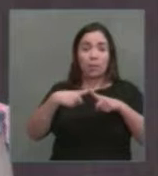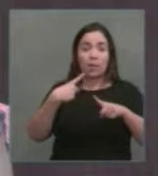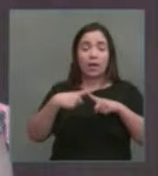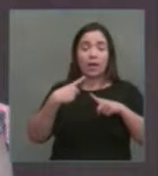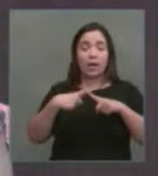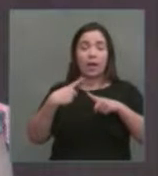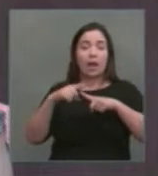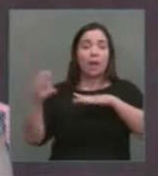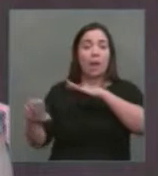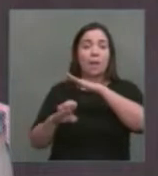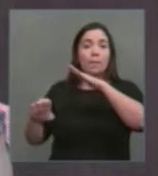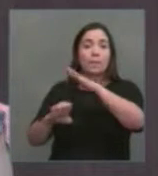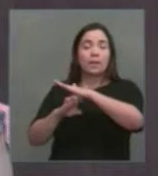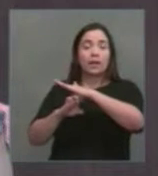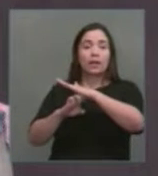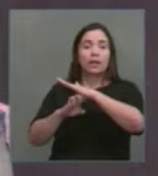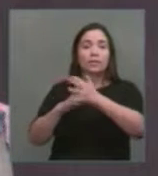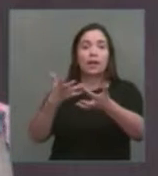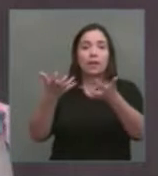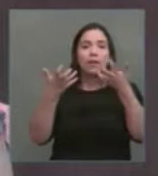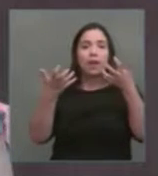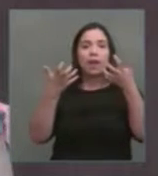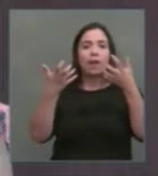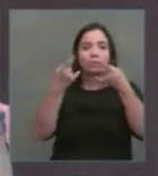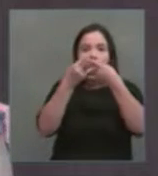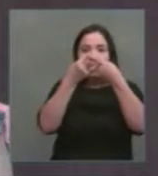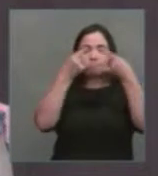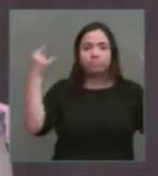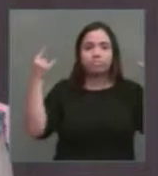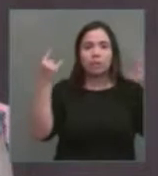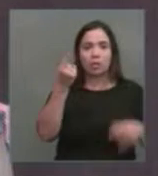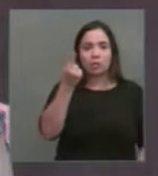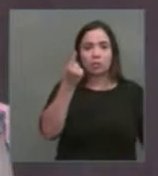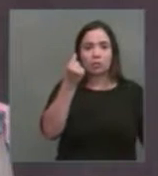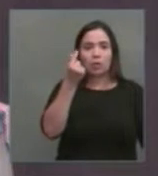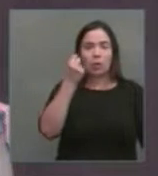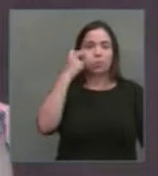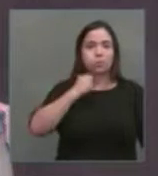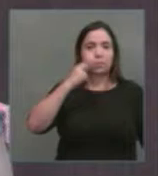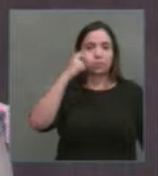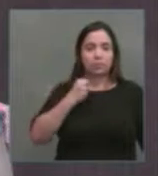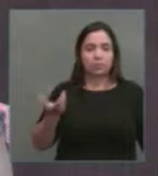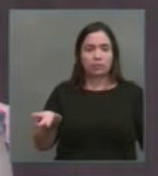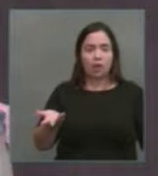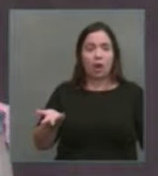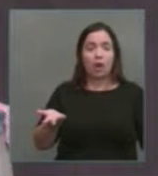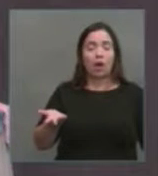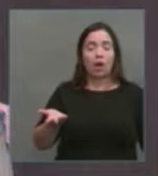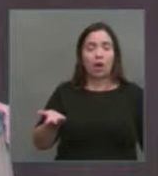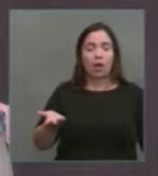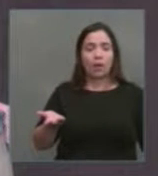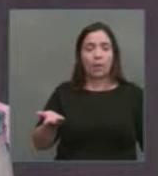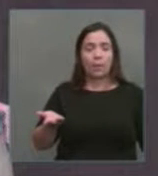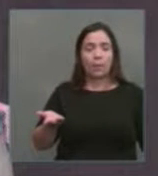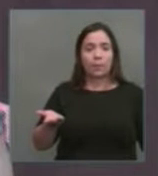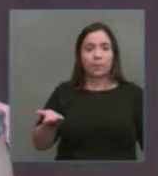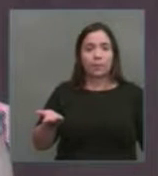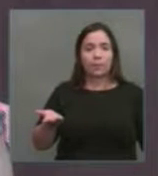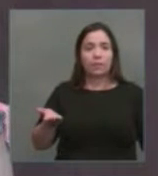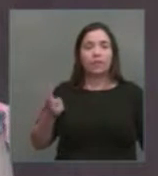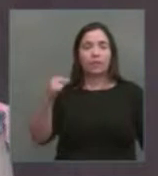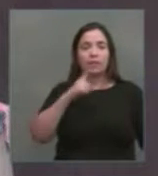é a lógica da maximização do lucro. Nós estamos formando, assim como no setor de